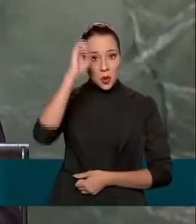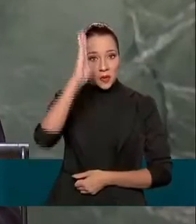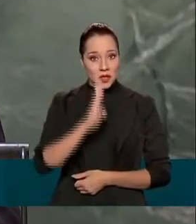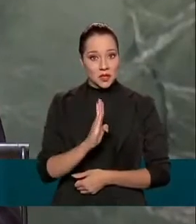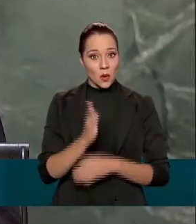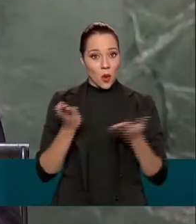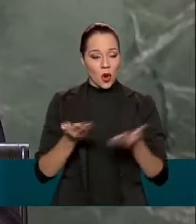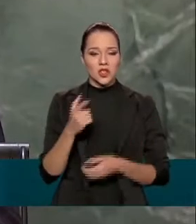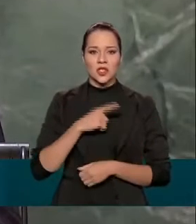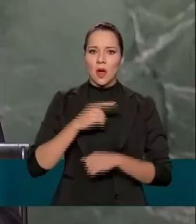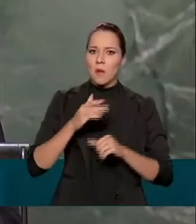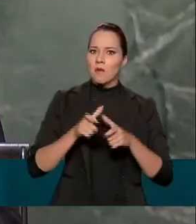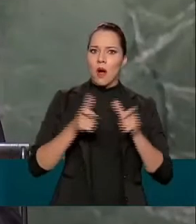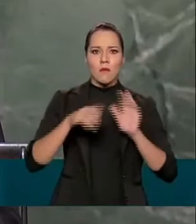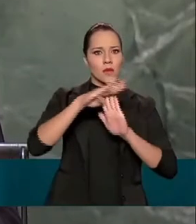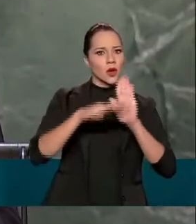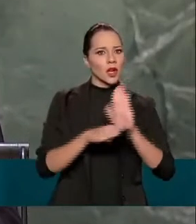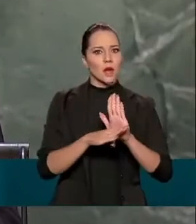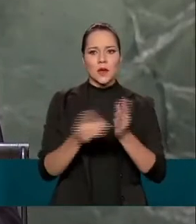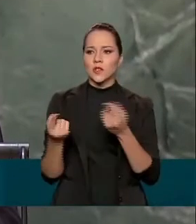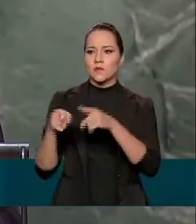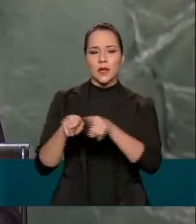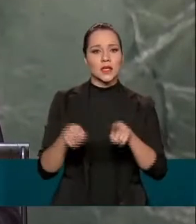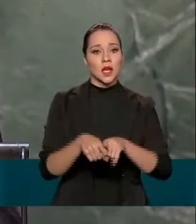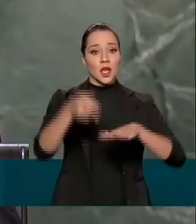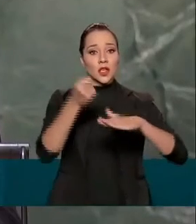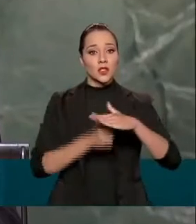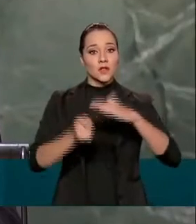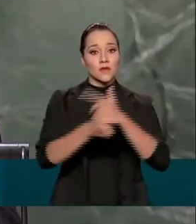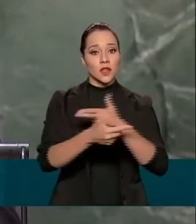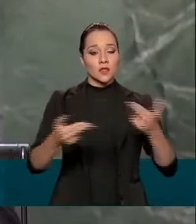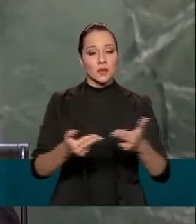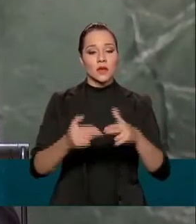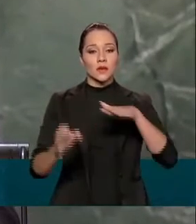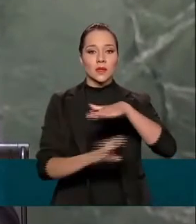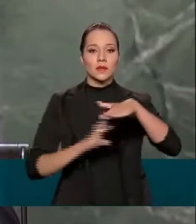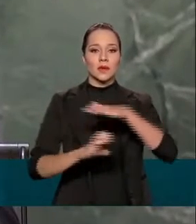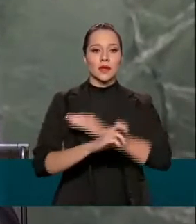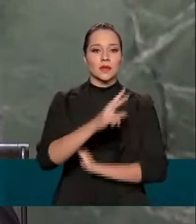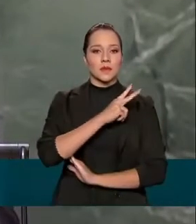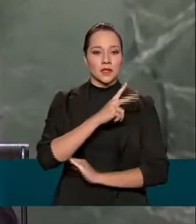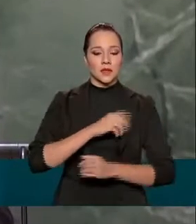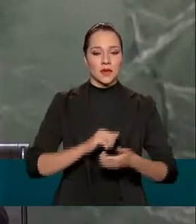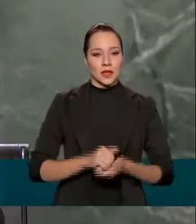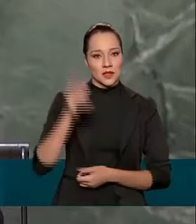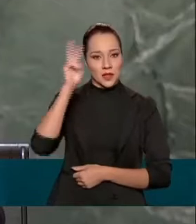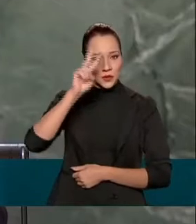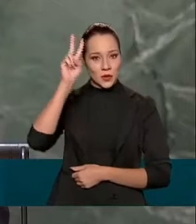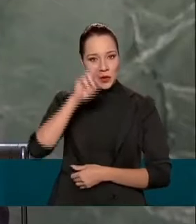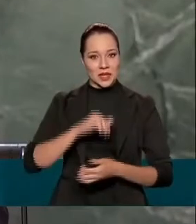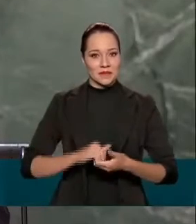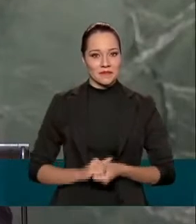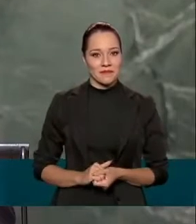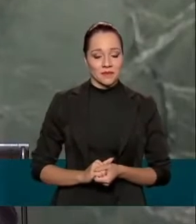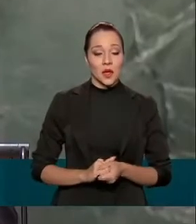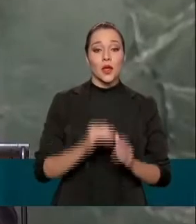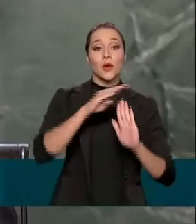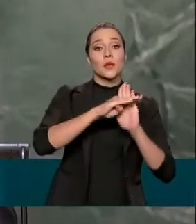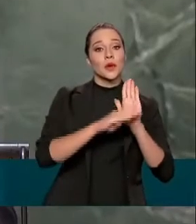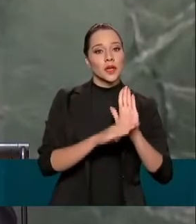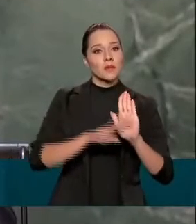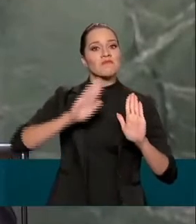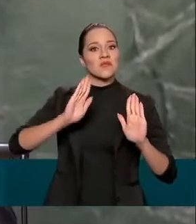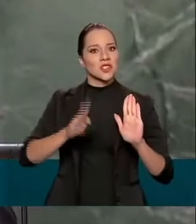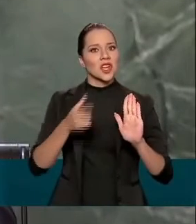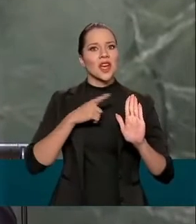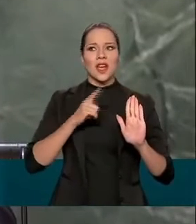possui o maior programa de parceria de investimentos com a iniciativa privada de sua história. Programa que já